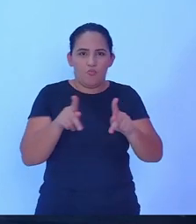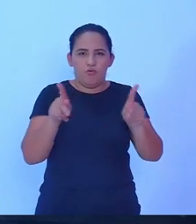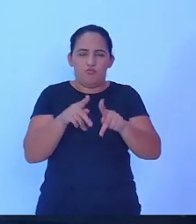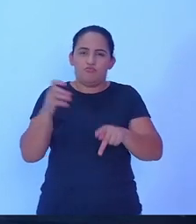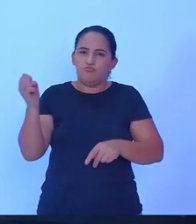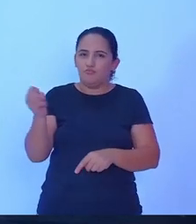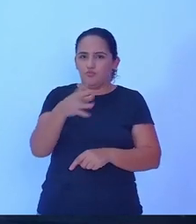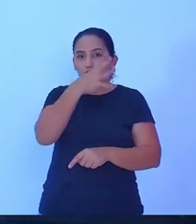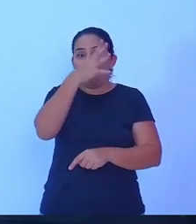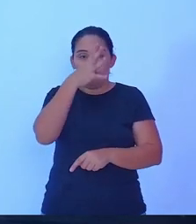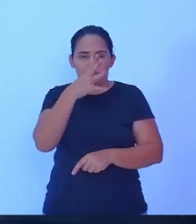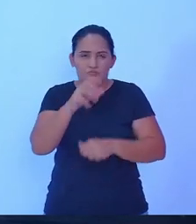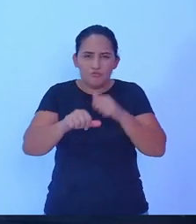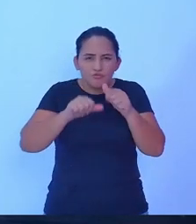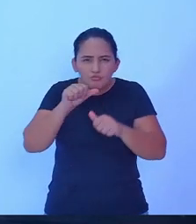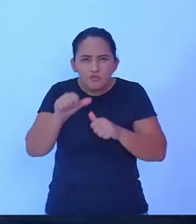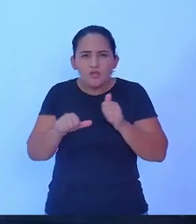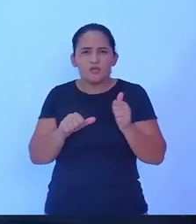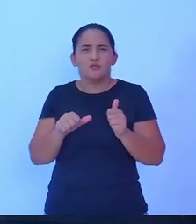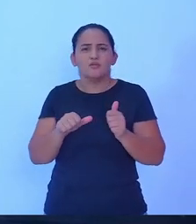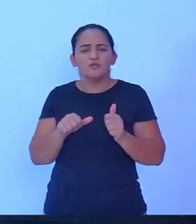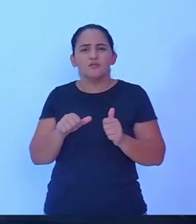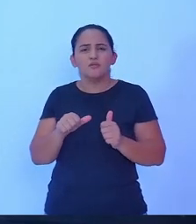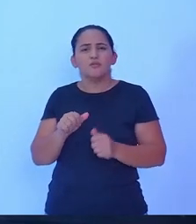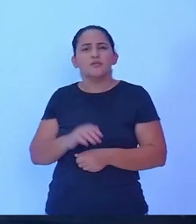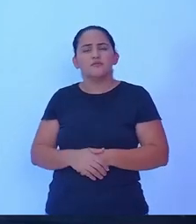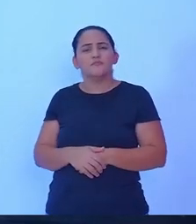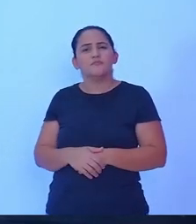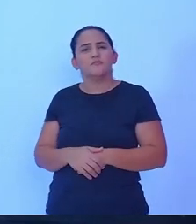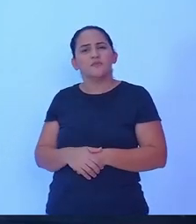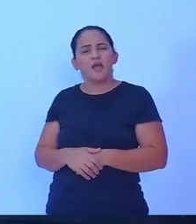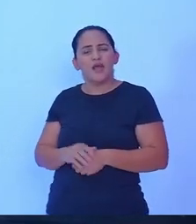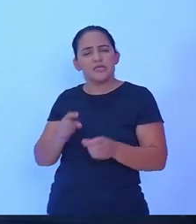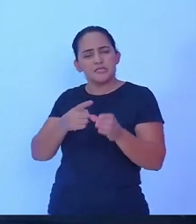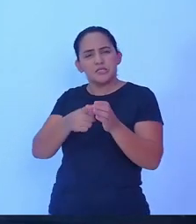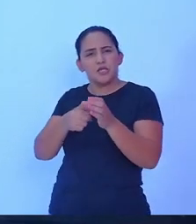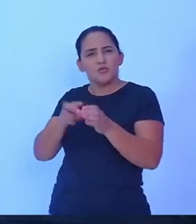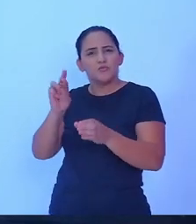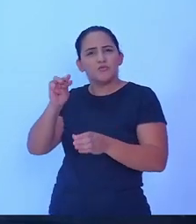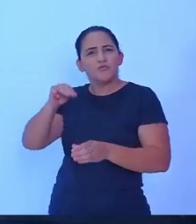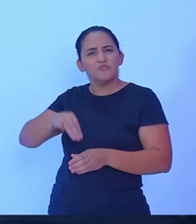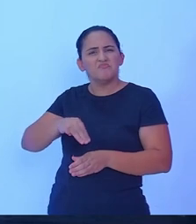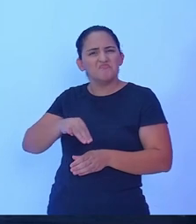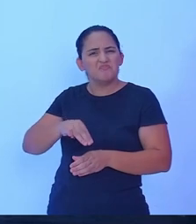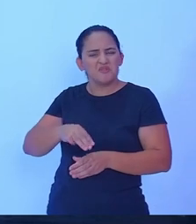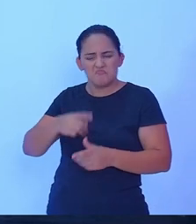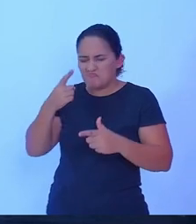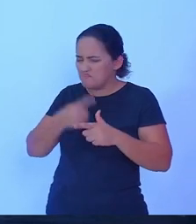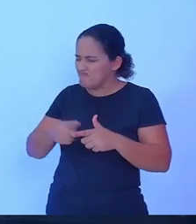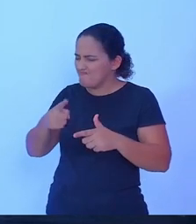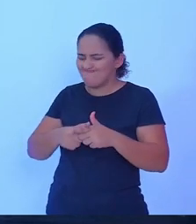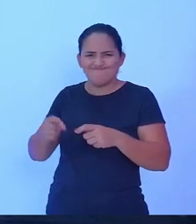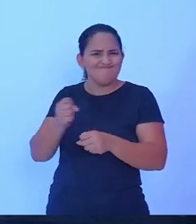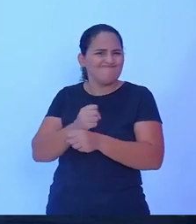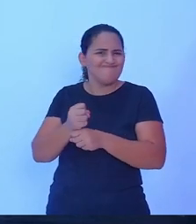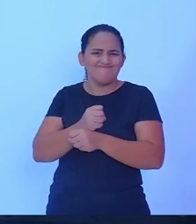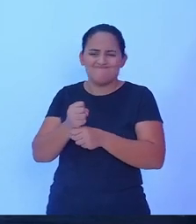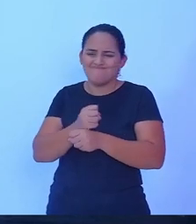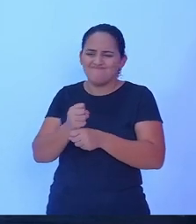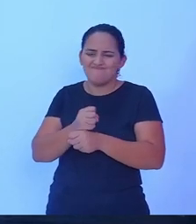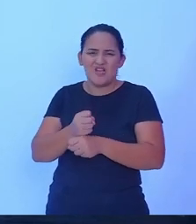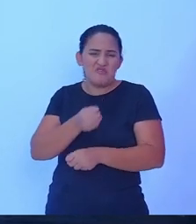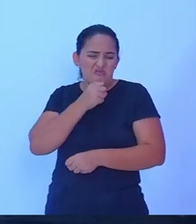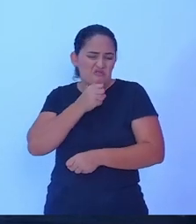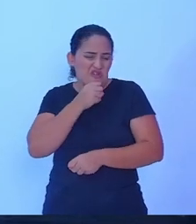de ter a renovação de deixar que o nosso município que foi atrapalhado por muitos anos pela velha política